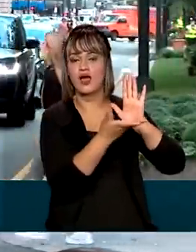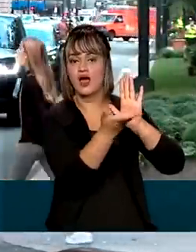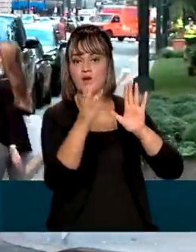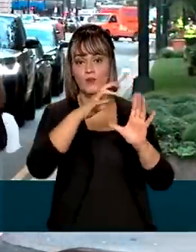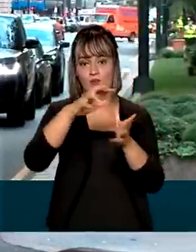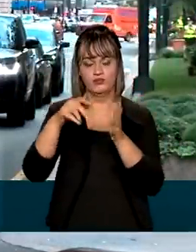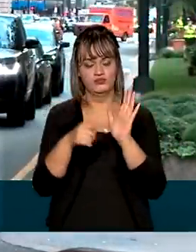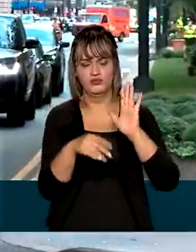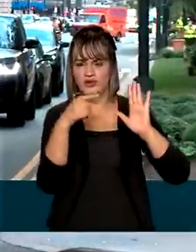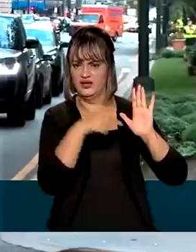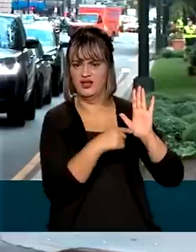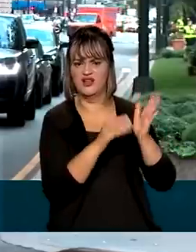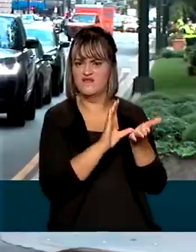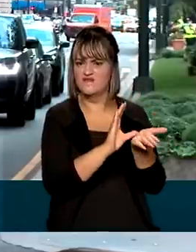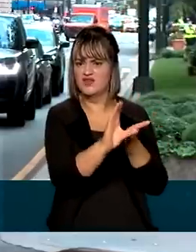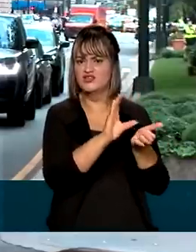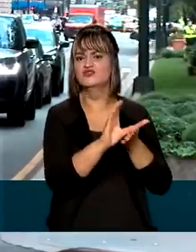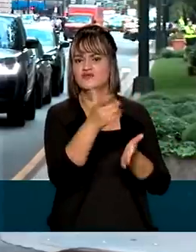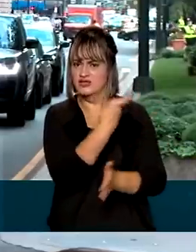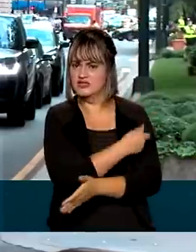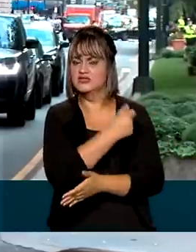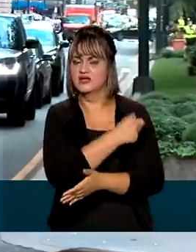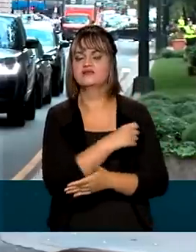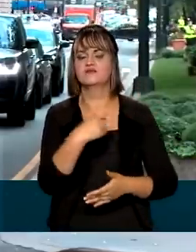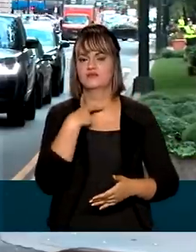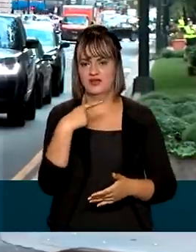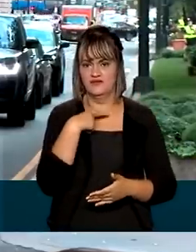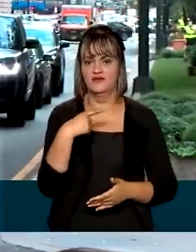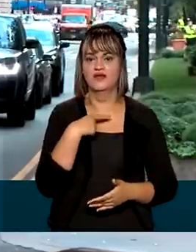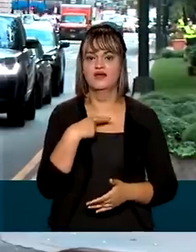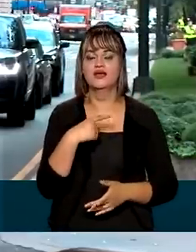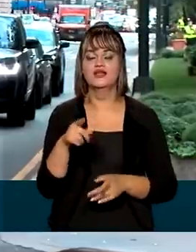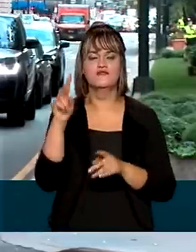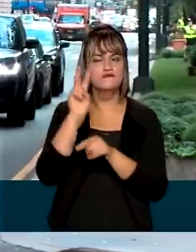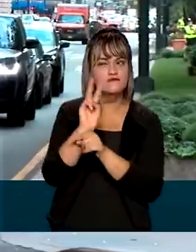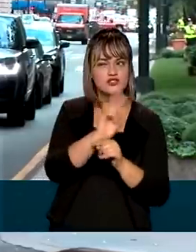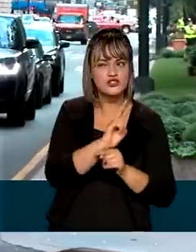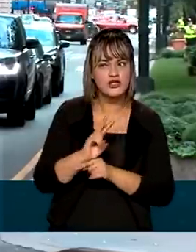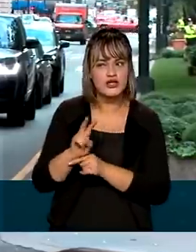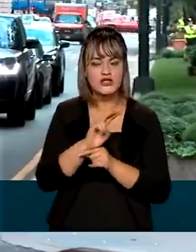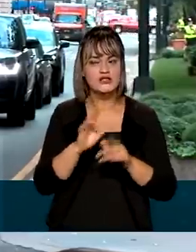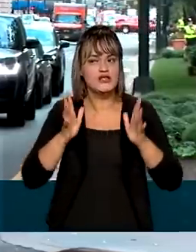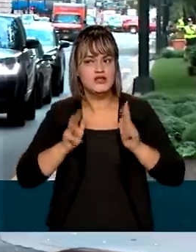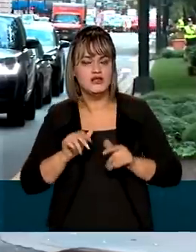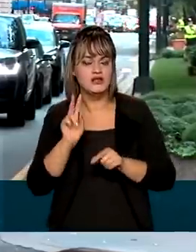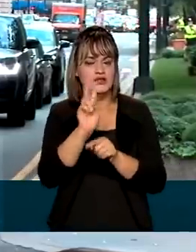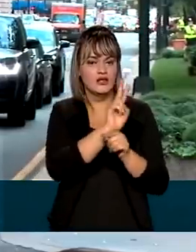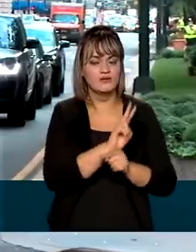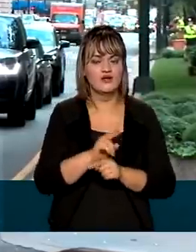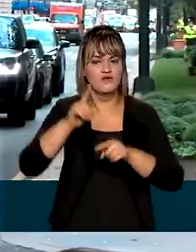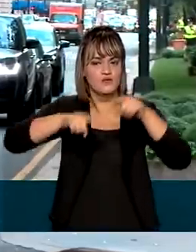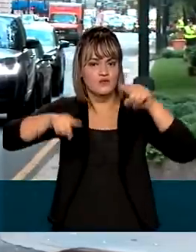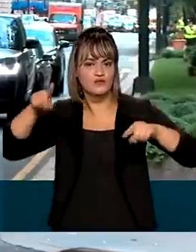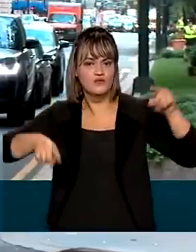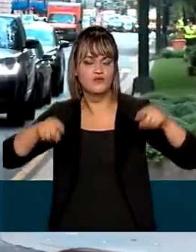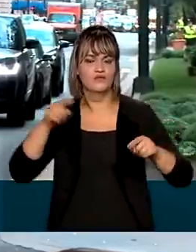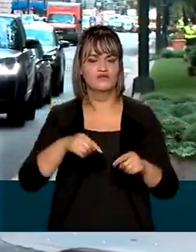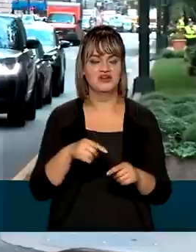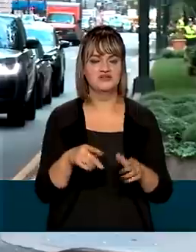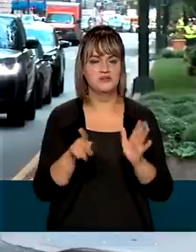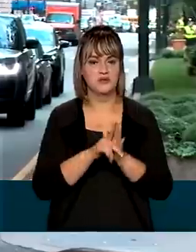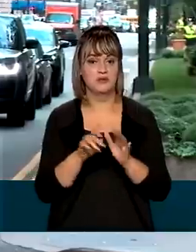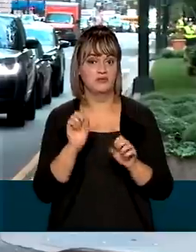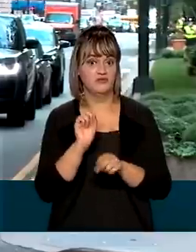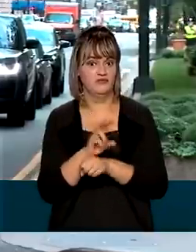que investiu na vacinação contra a Covid-19 e na vigilância sanitária de variantes do coronavírus.